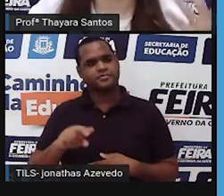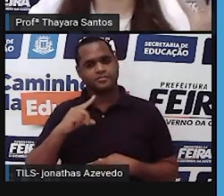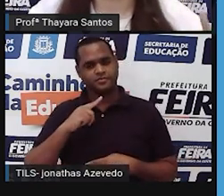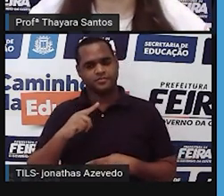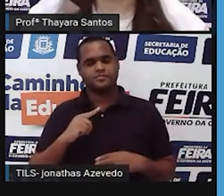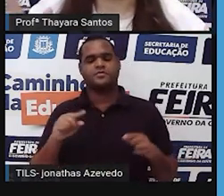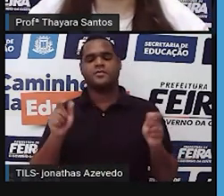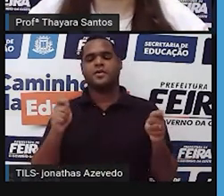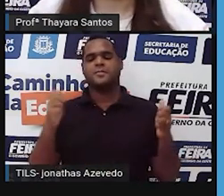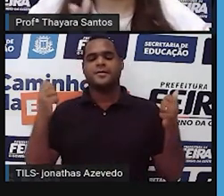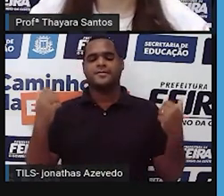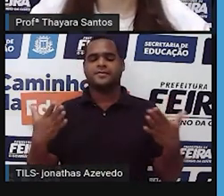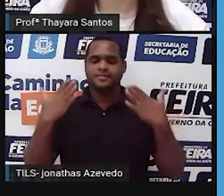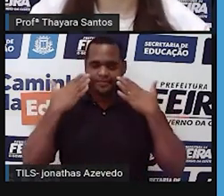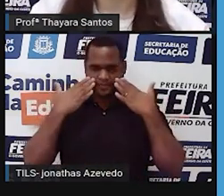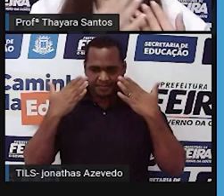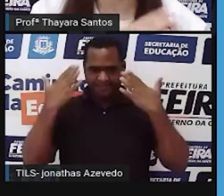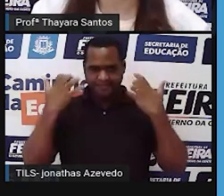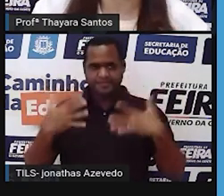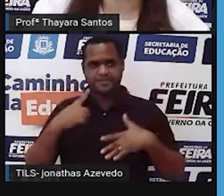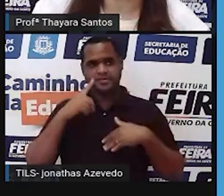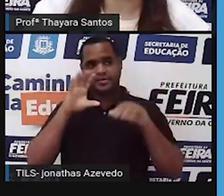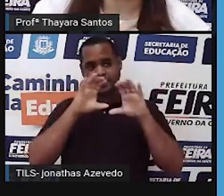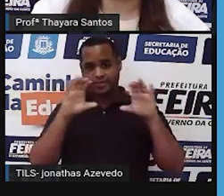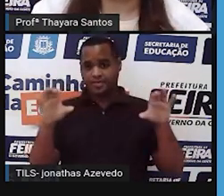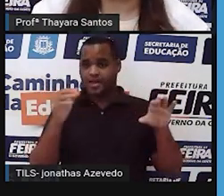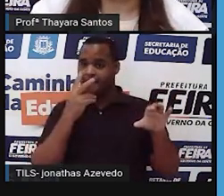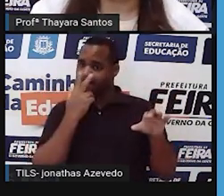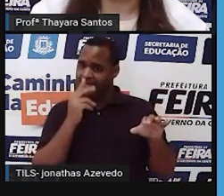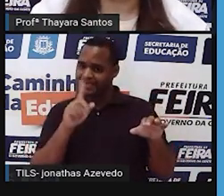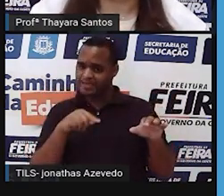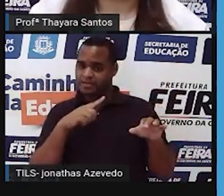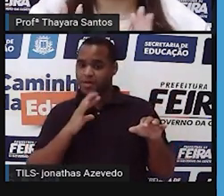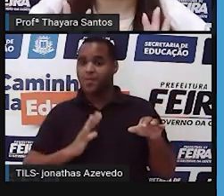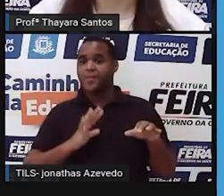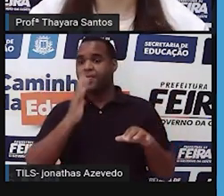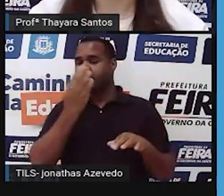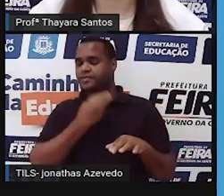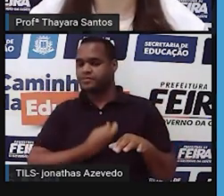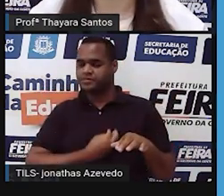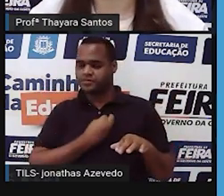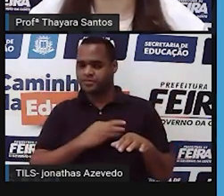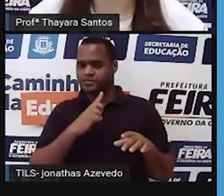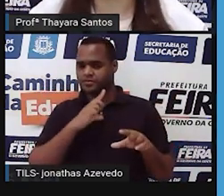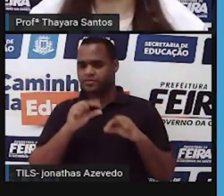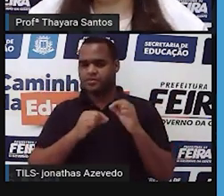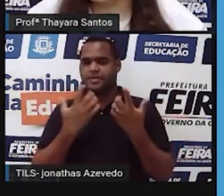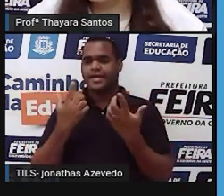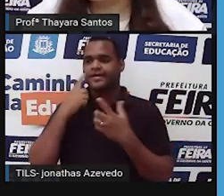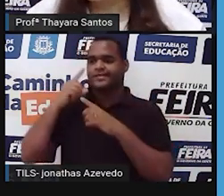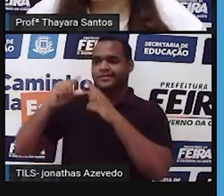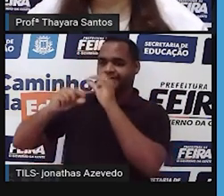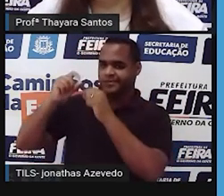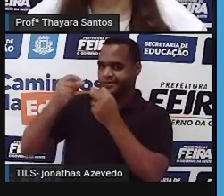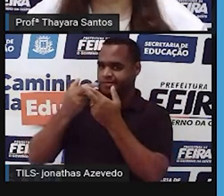entre os planetas no céu acabam afetando o nosso cotidiano. É isso que diz a astrologia.